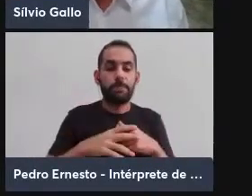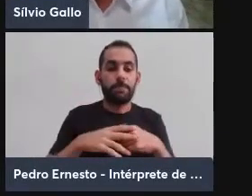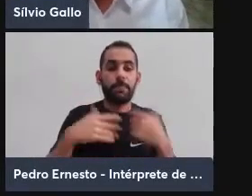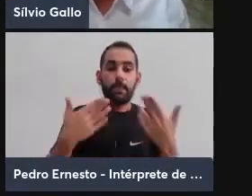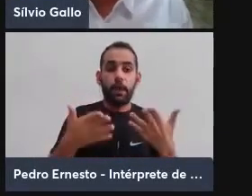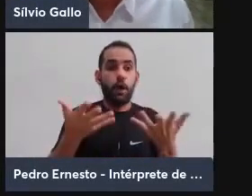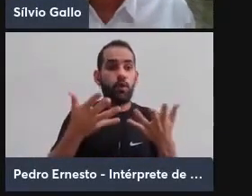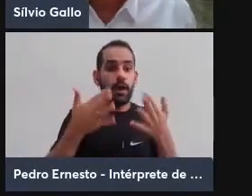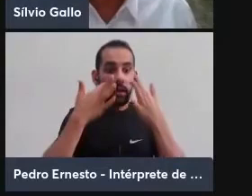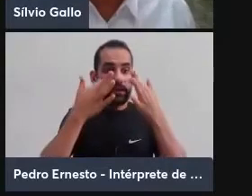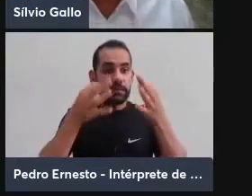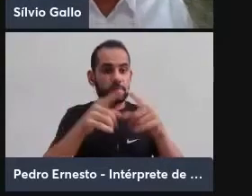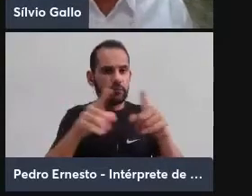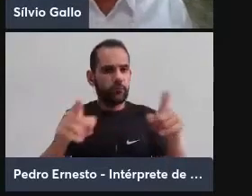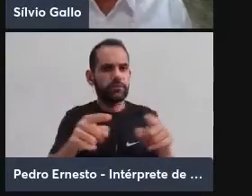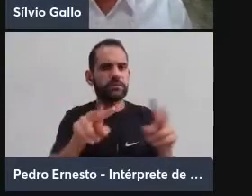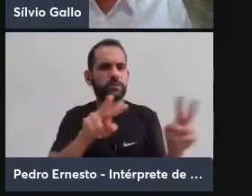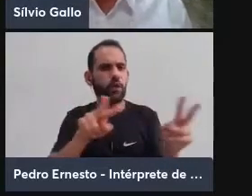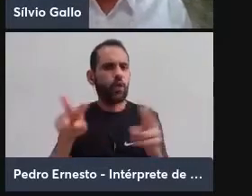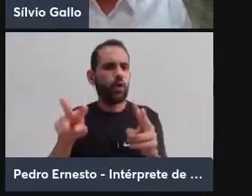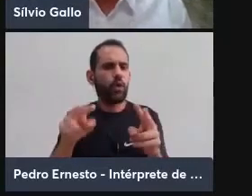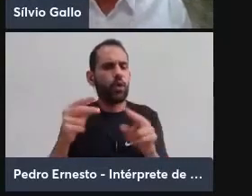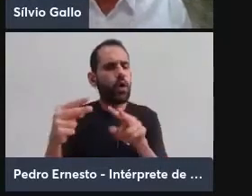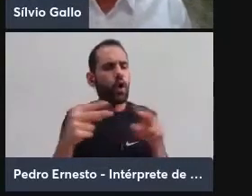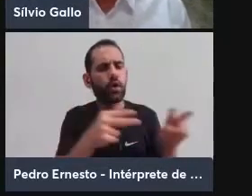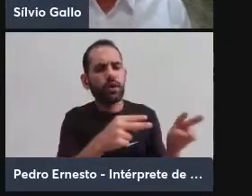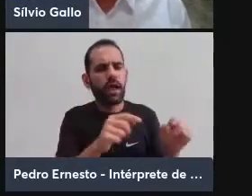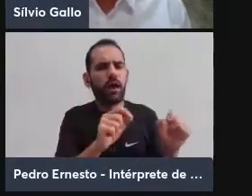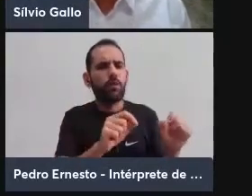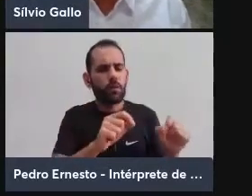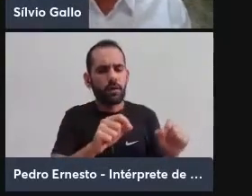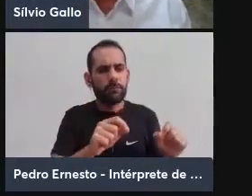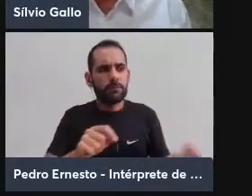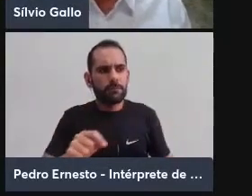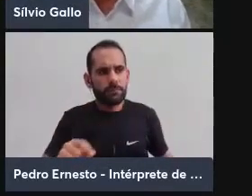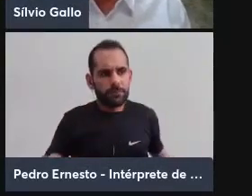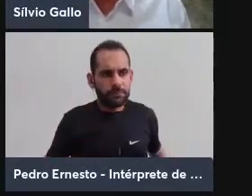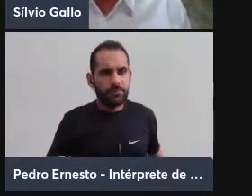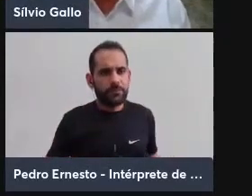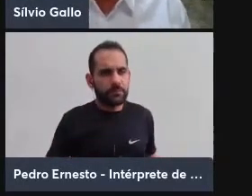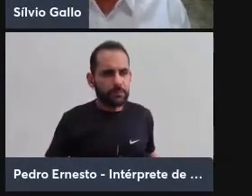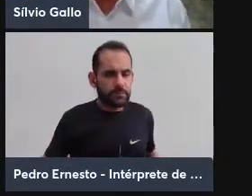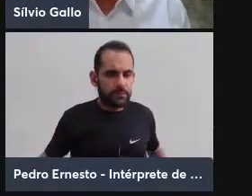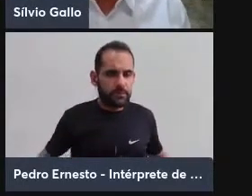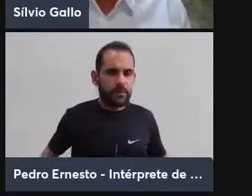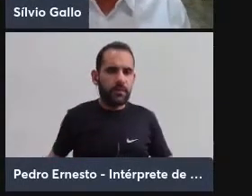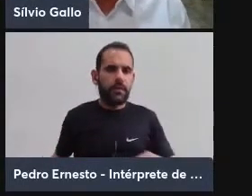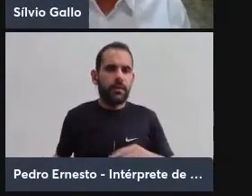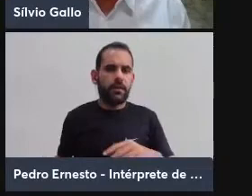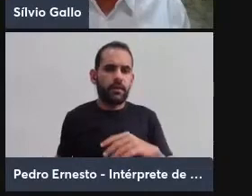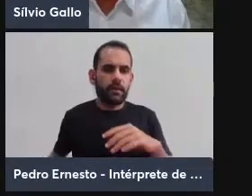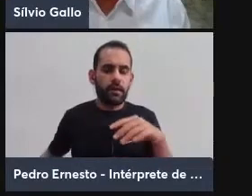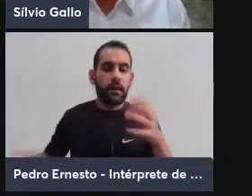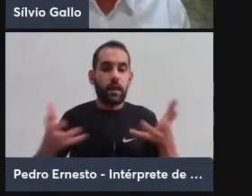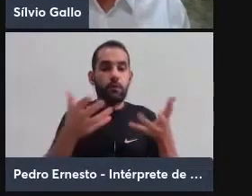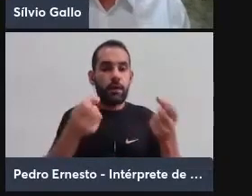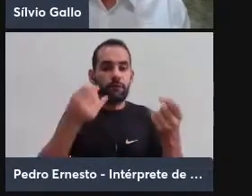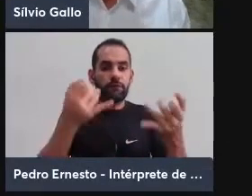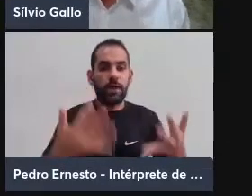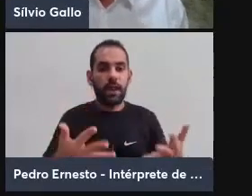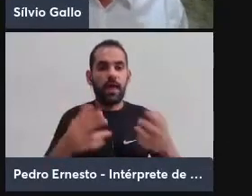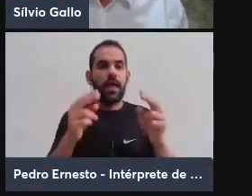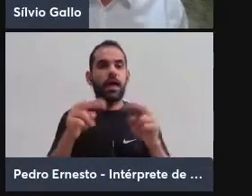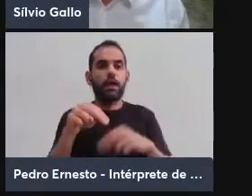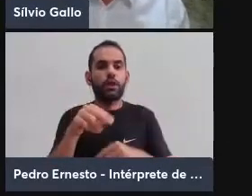quero chamar a atenção de vocês, a ideia não é me demorar muito falando de sedentarismo, eu prefiro utilizar o tempo aqui para falar do